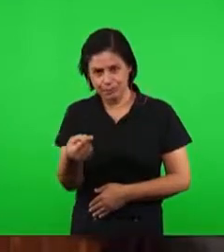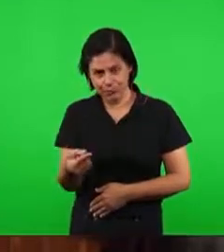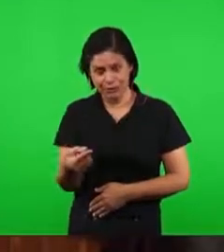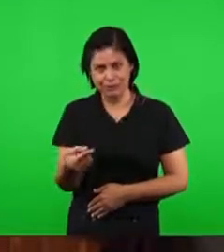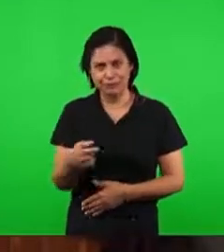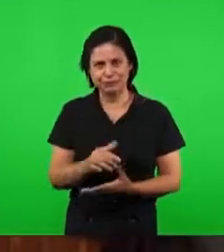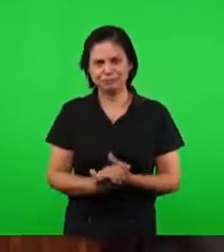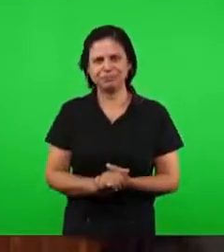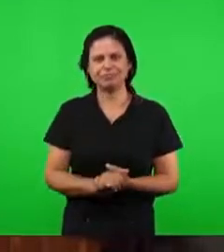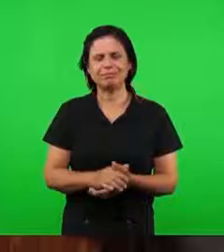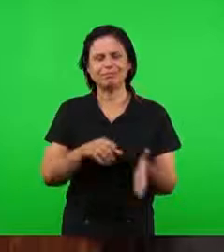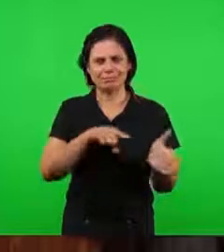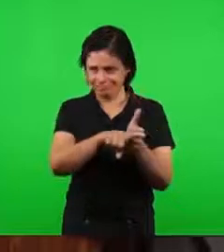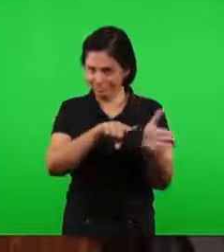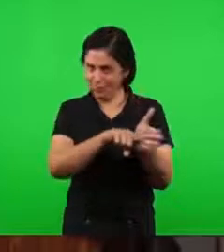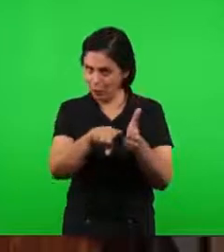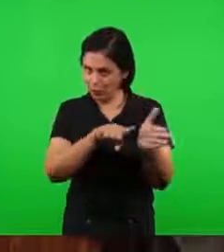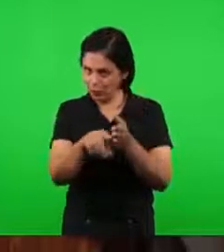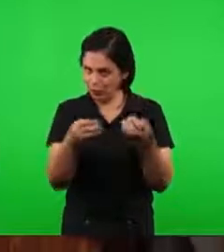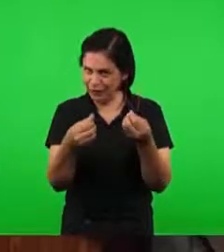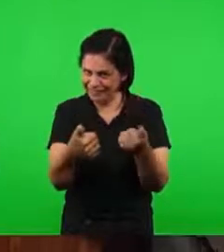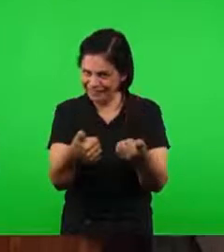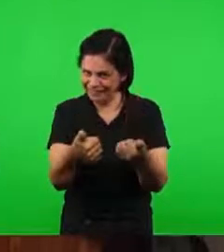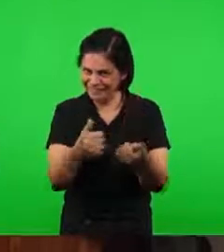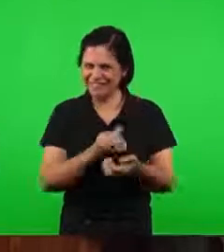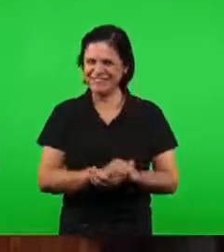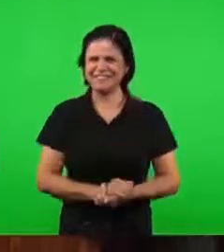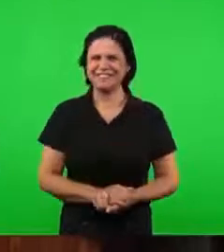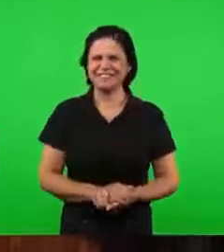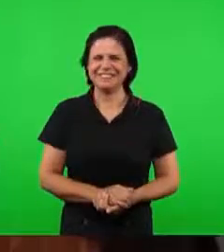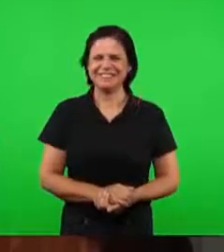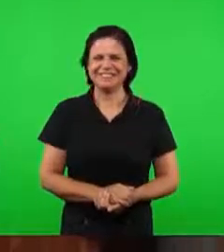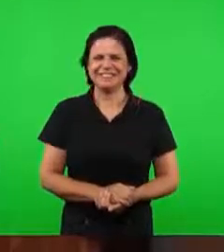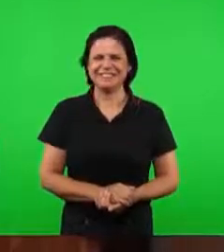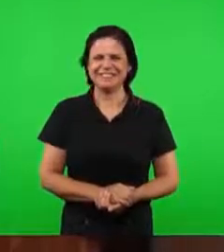irmãos as perguntas para o nosso trabalho desta manhã.